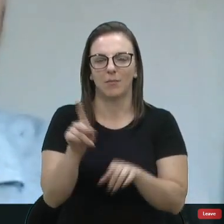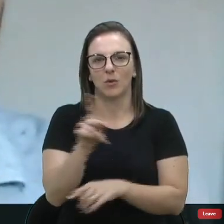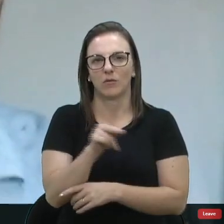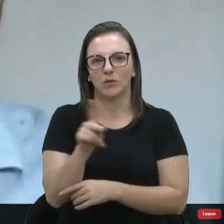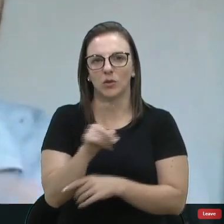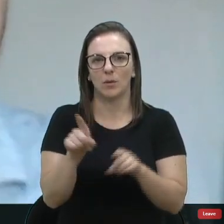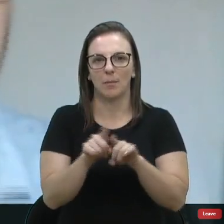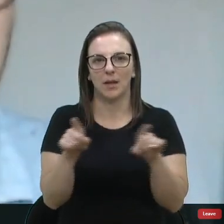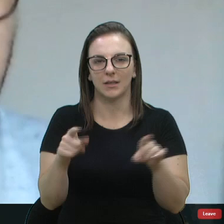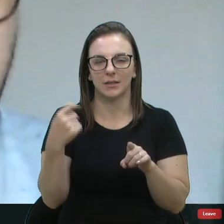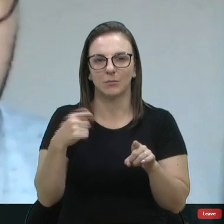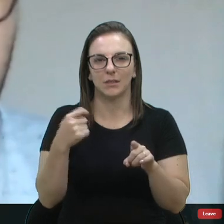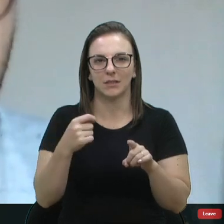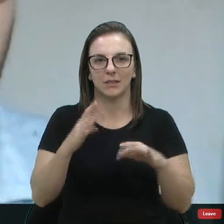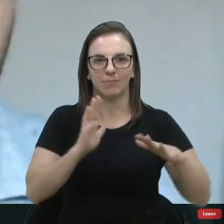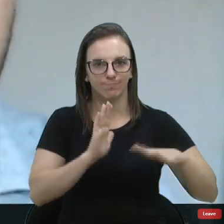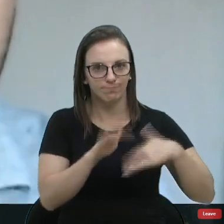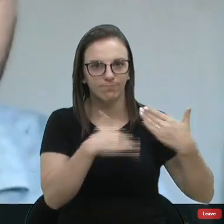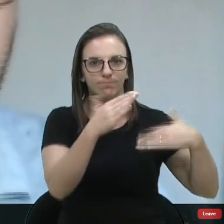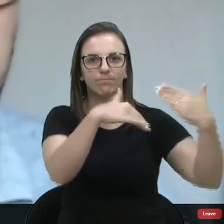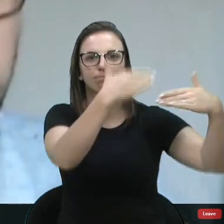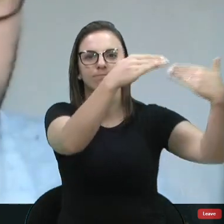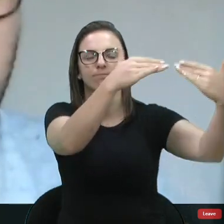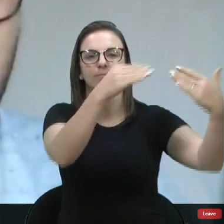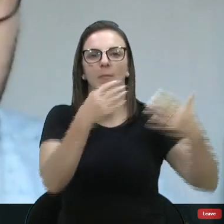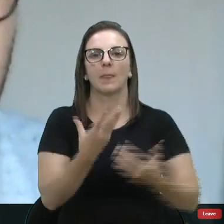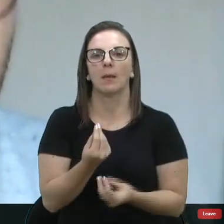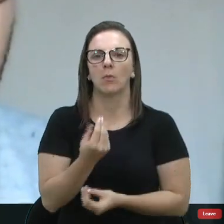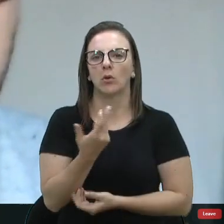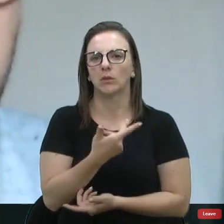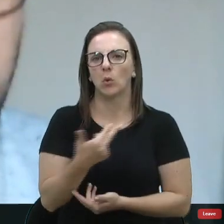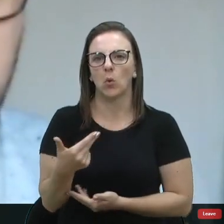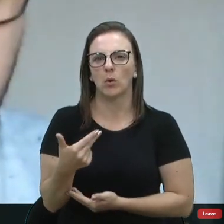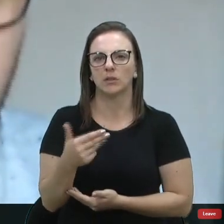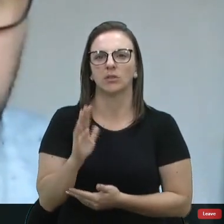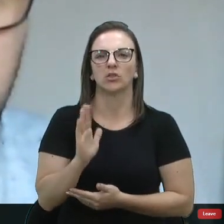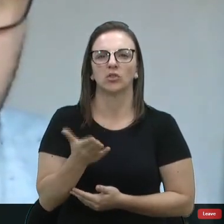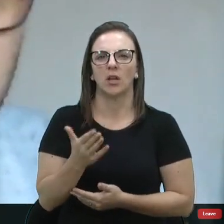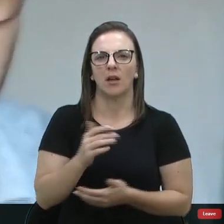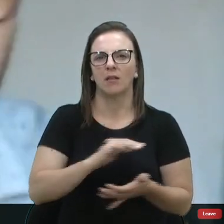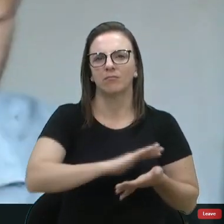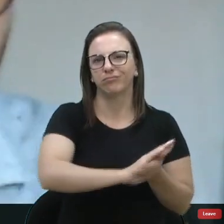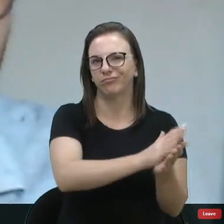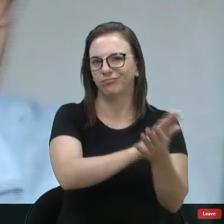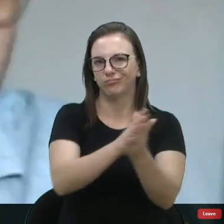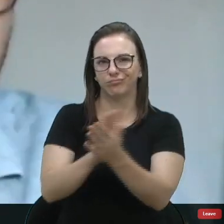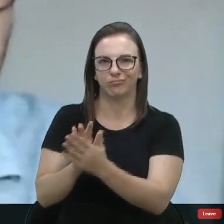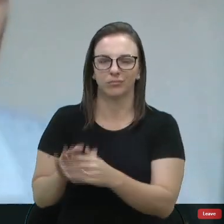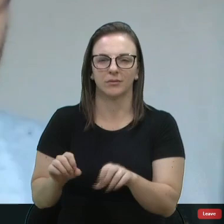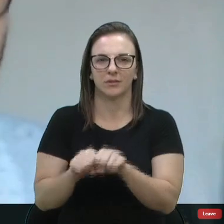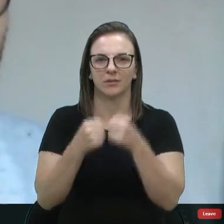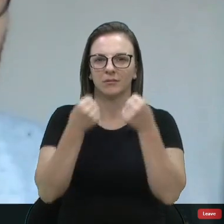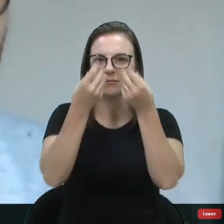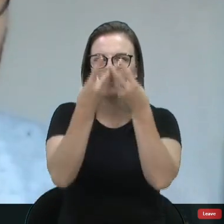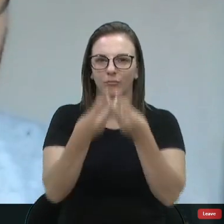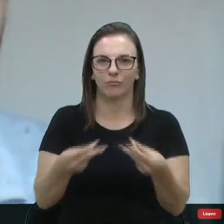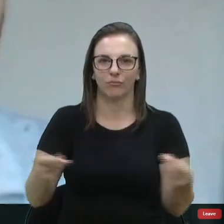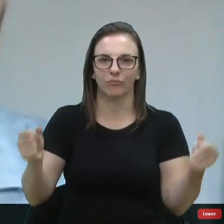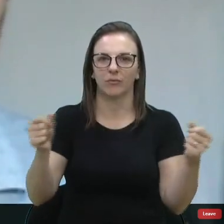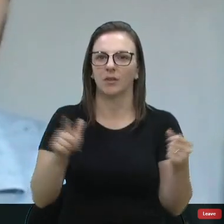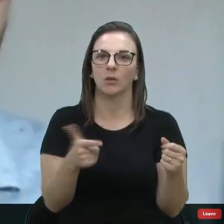Mas a gente precisa avançar. Muita coisa já se foi, muita coisa foi destruída, já foi demolida, já não existe mais.